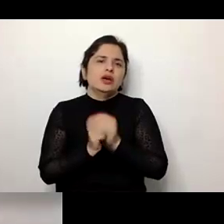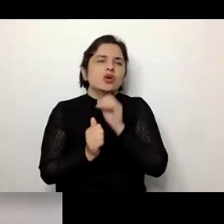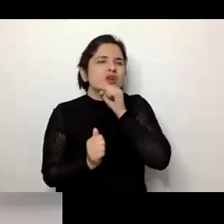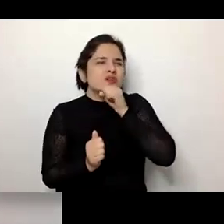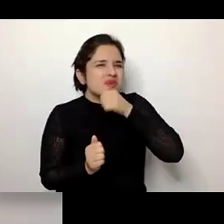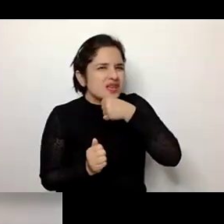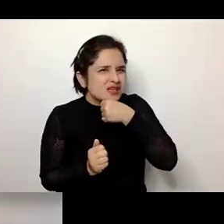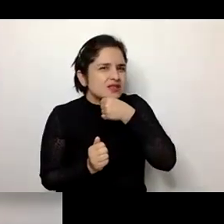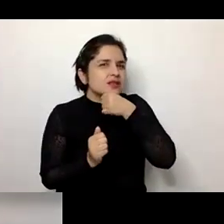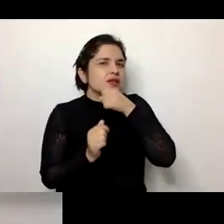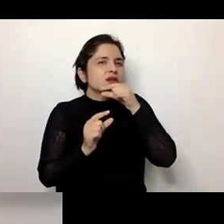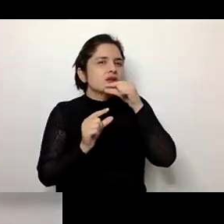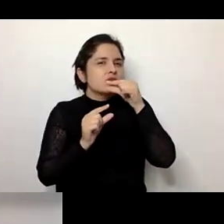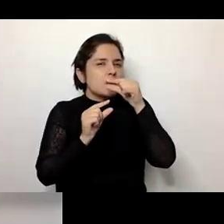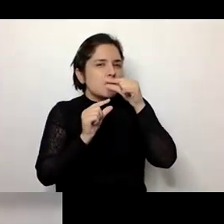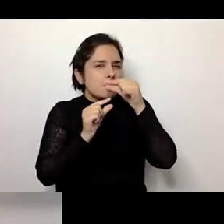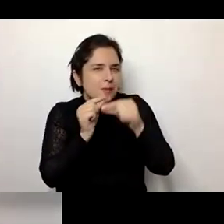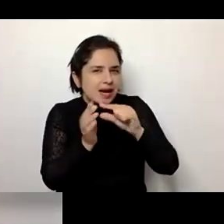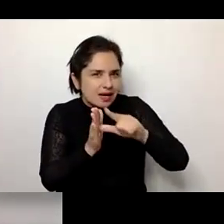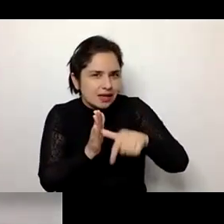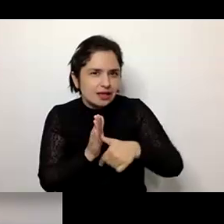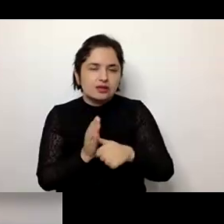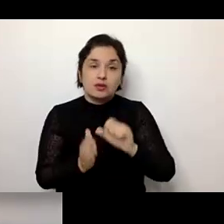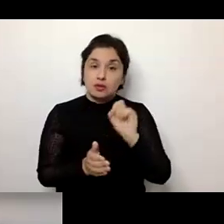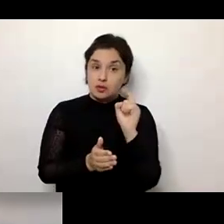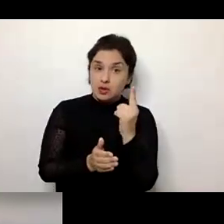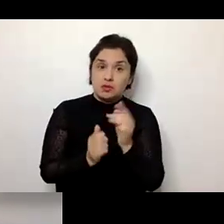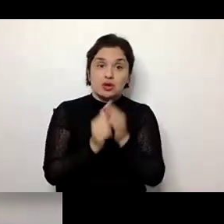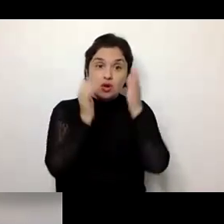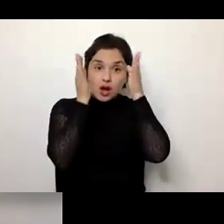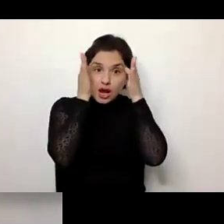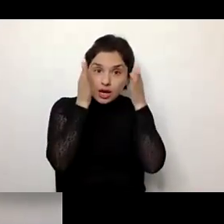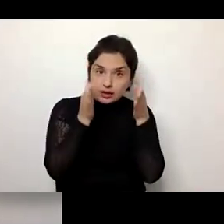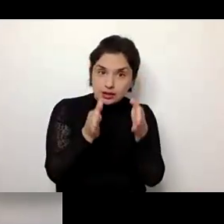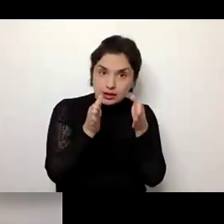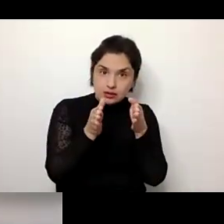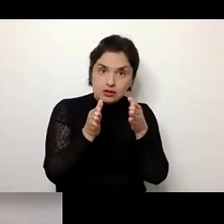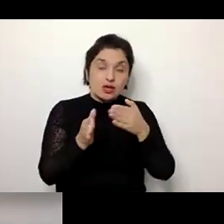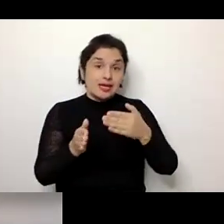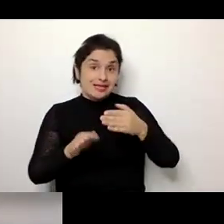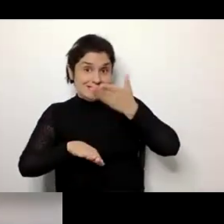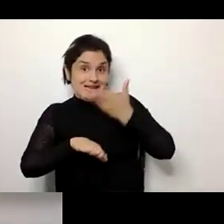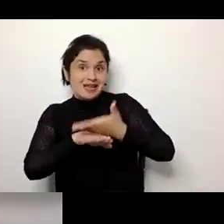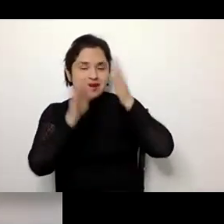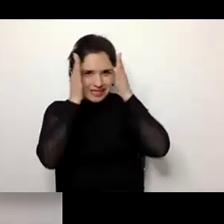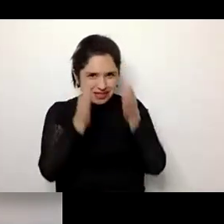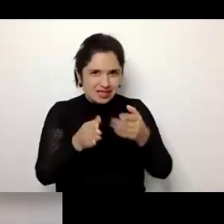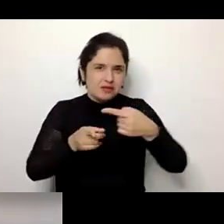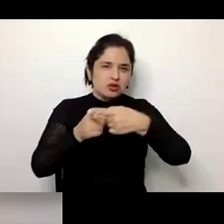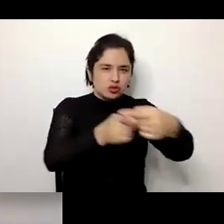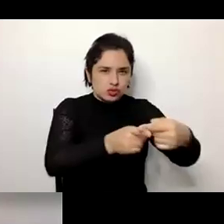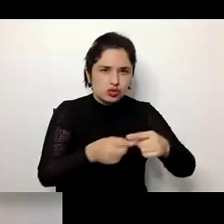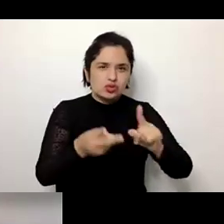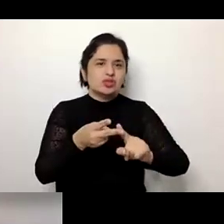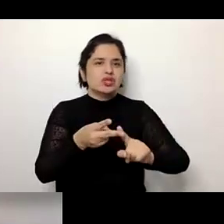forma mais marcante. Então, primeira questão são os atendimentos. Quanto mais atendimento social, educacional, de